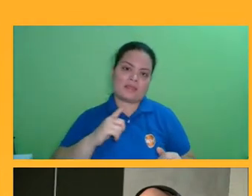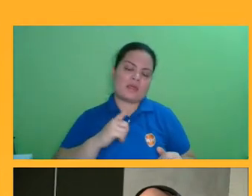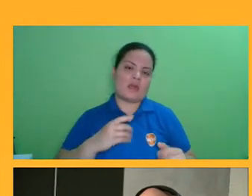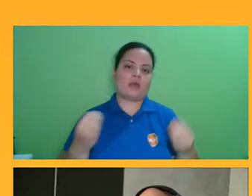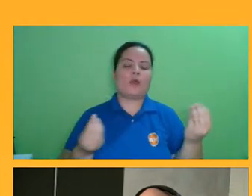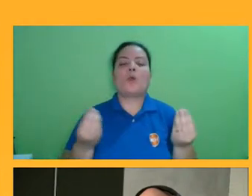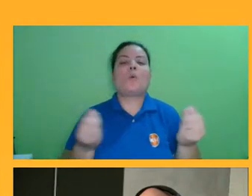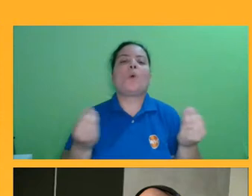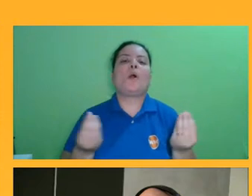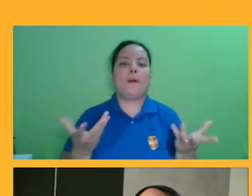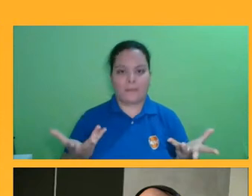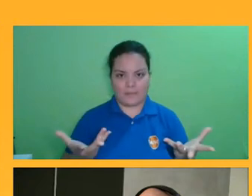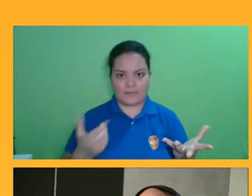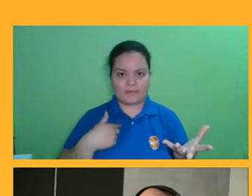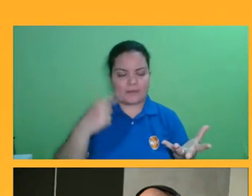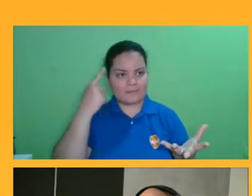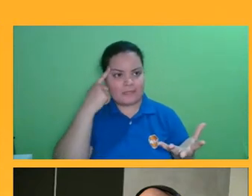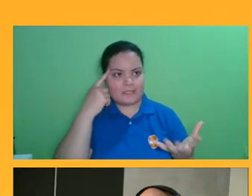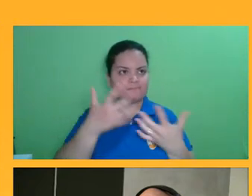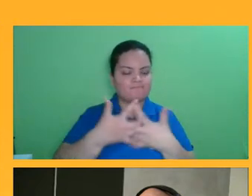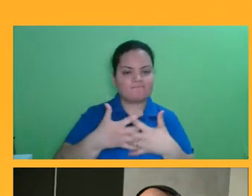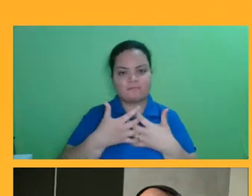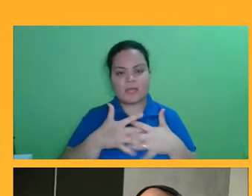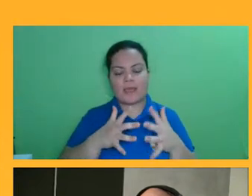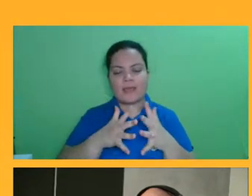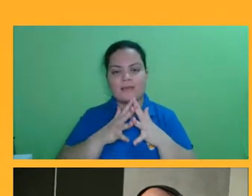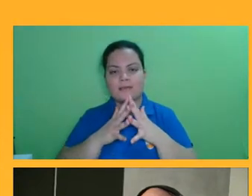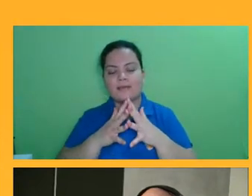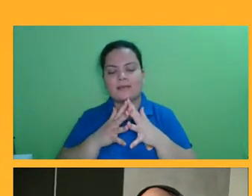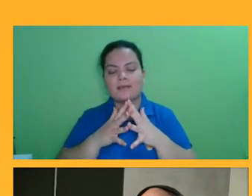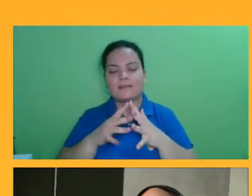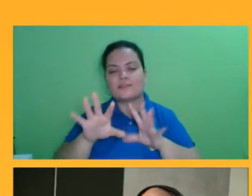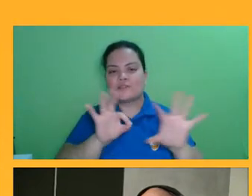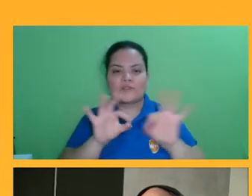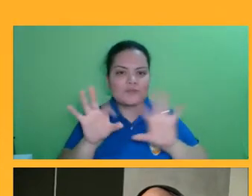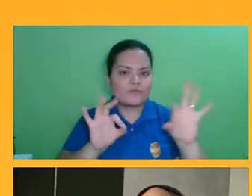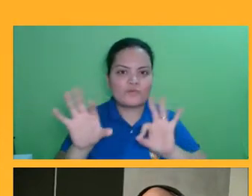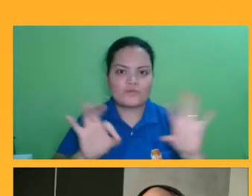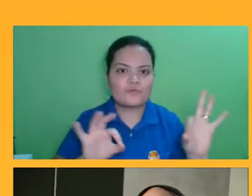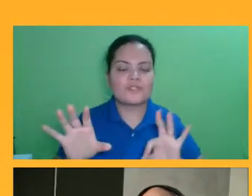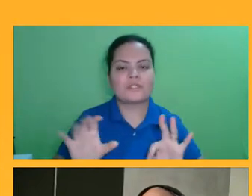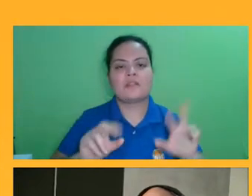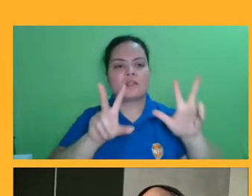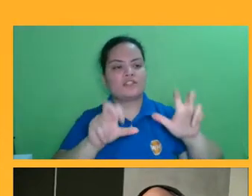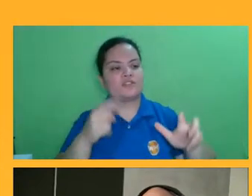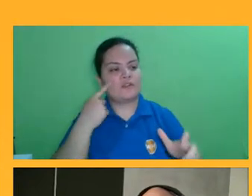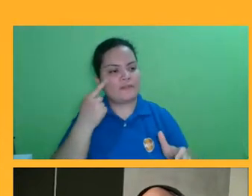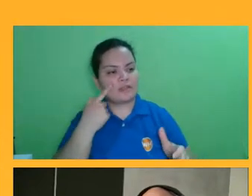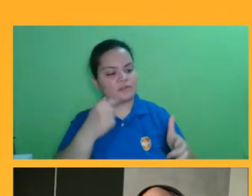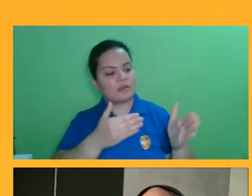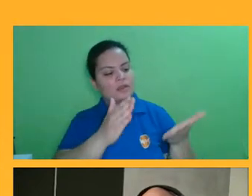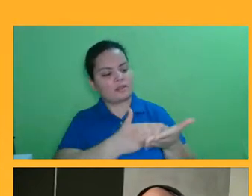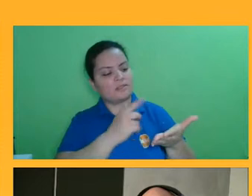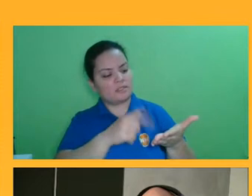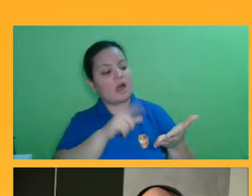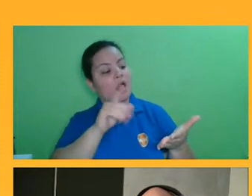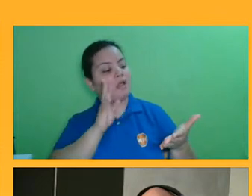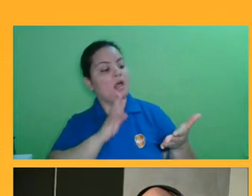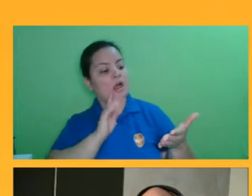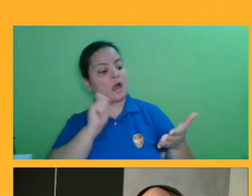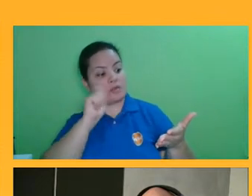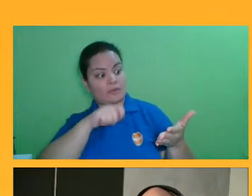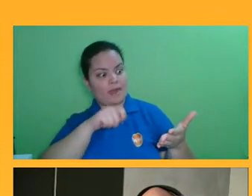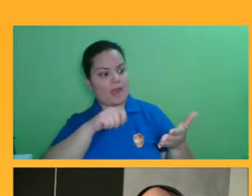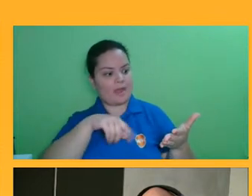esse livro, ele pode ir para o áudio, ele pode ir para o digital, ele pode ir para o, sei lá, virar um aplicativo, ou não, o processo é o mesmo,